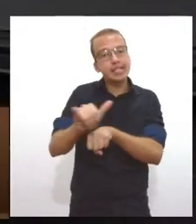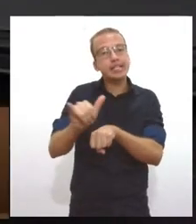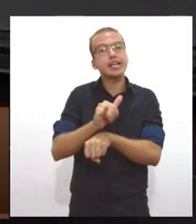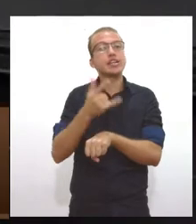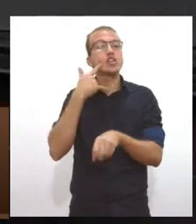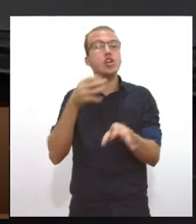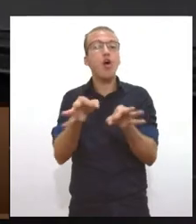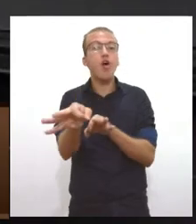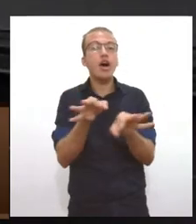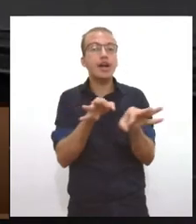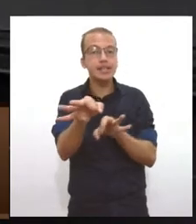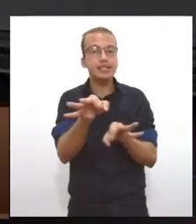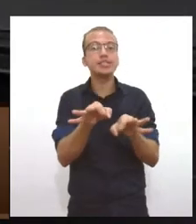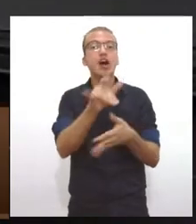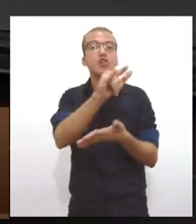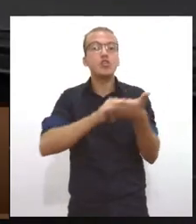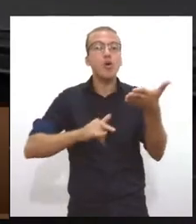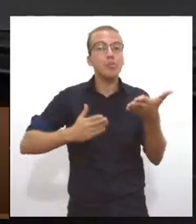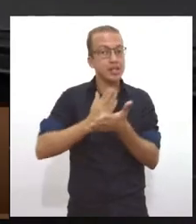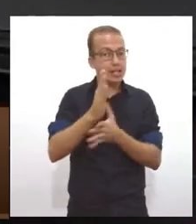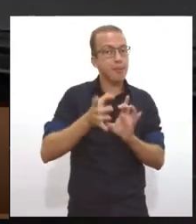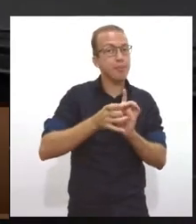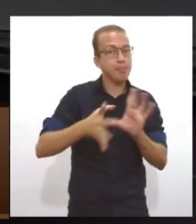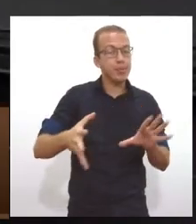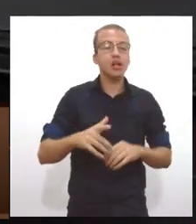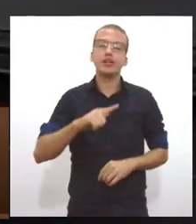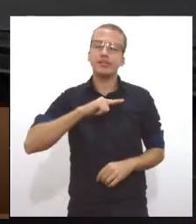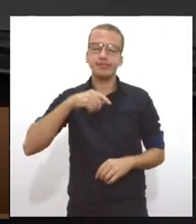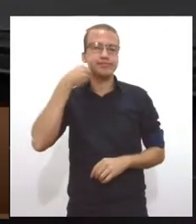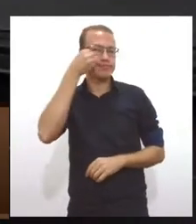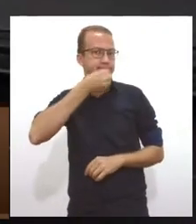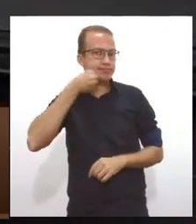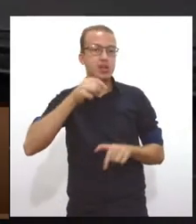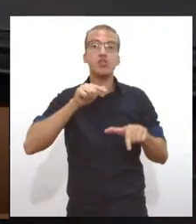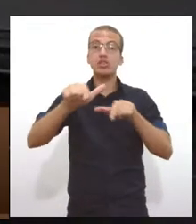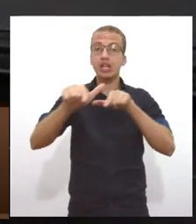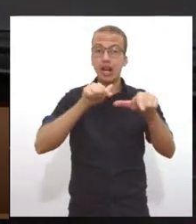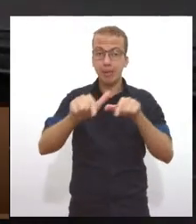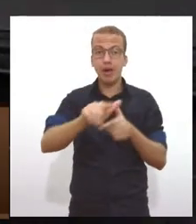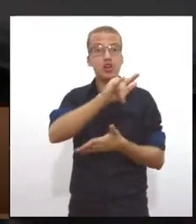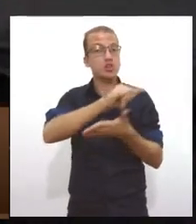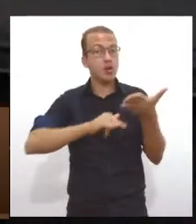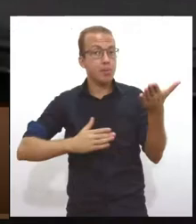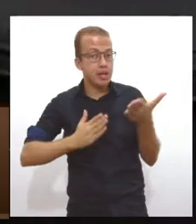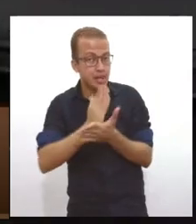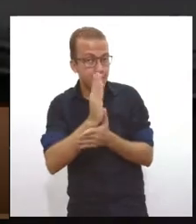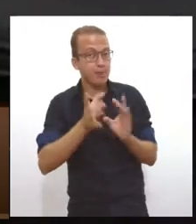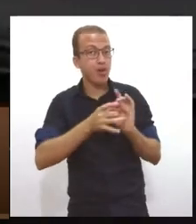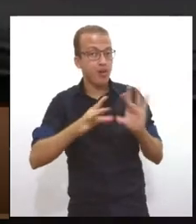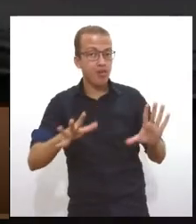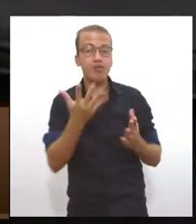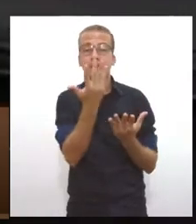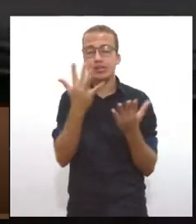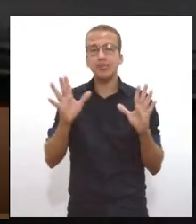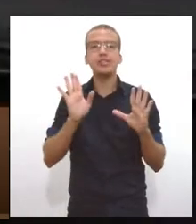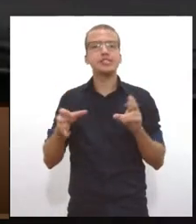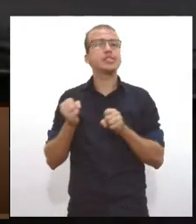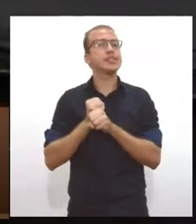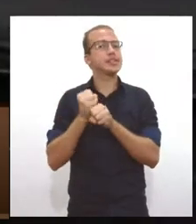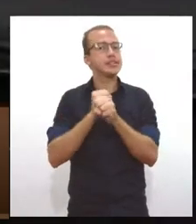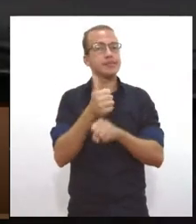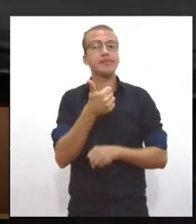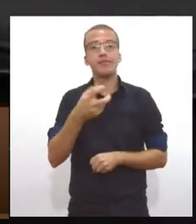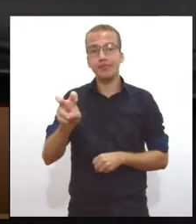Eu tenho uma experiência razoável, trabalho com licenciamento há 15 anos, e eu, de uma certa forma, como dentro do órgão